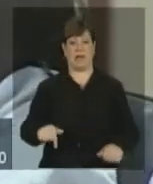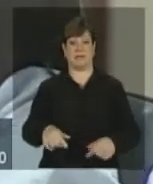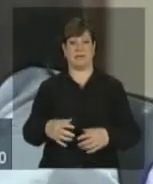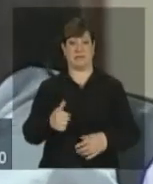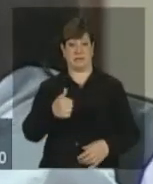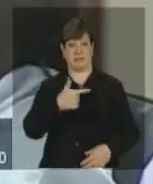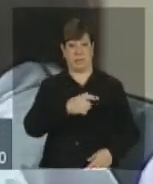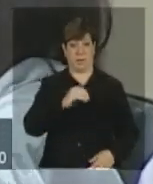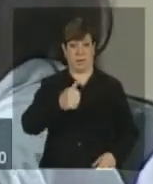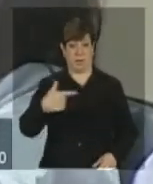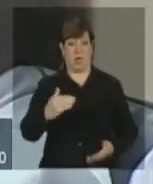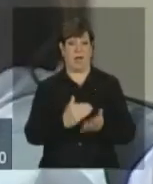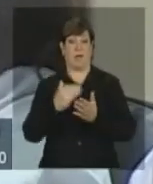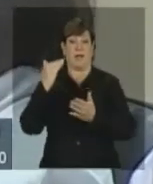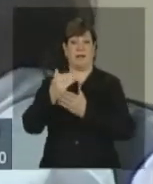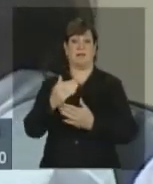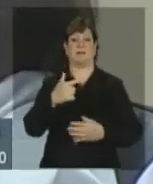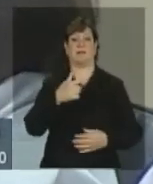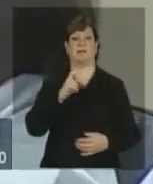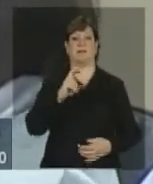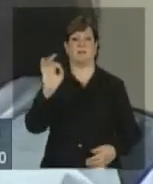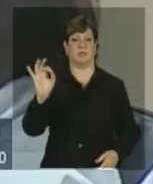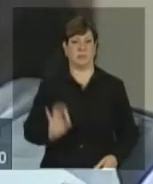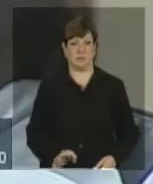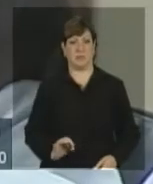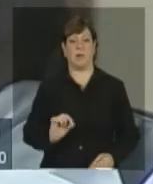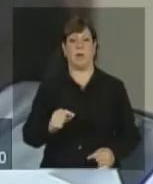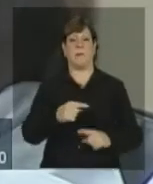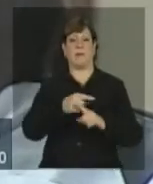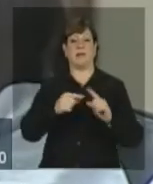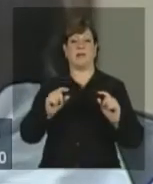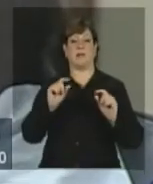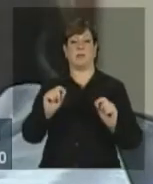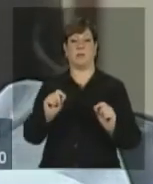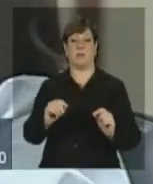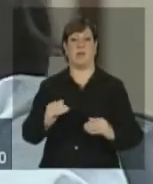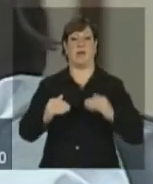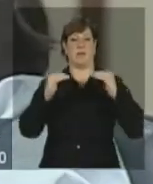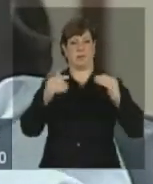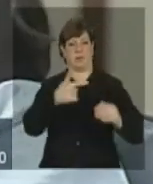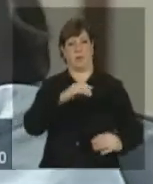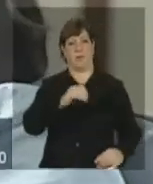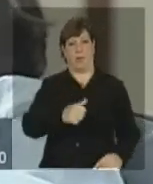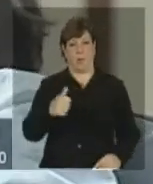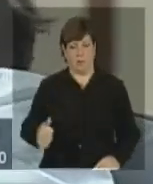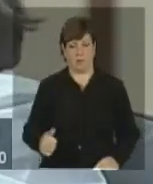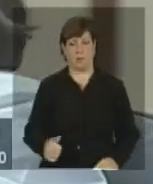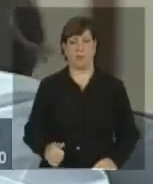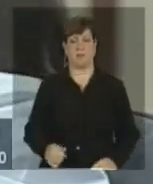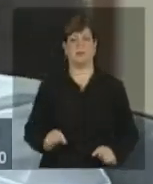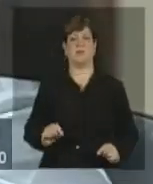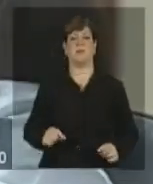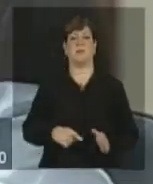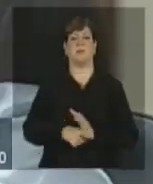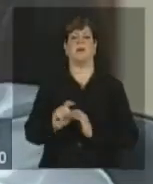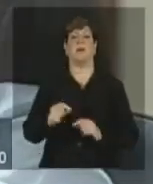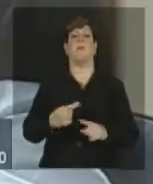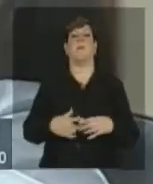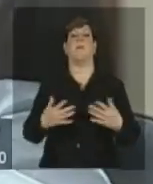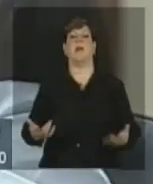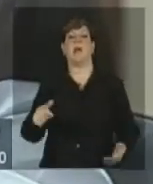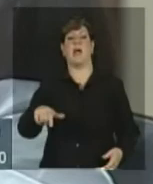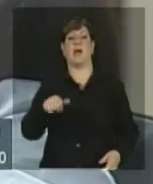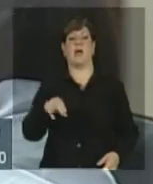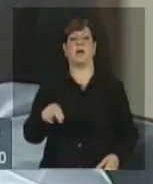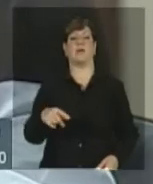5%, que foi a metade do que cresceu em 2011, 10%. Então, uma avaliação do senhor, porque, esse ano, vocês estão com essa previsão...